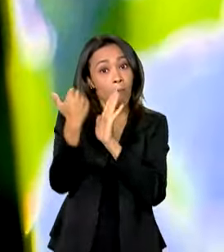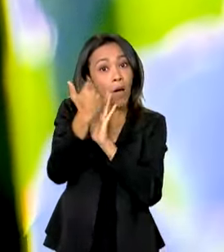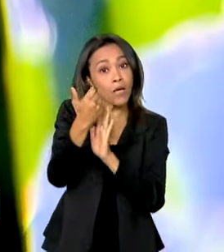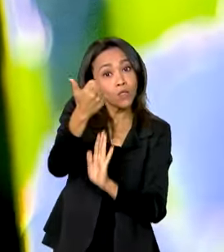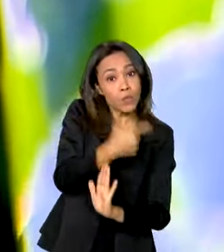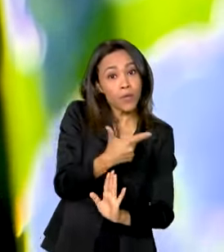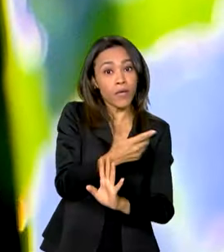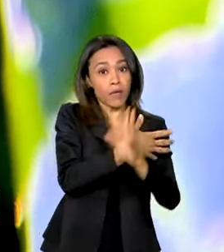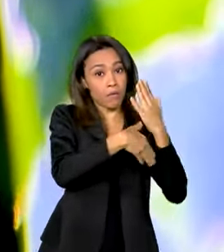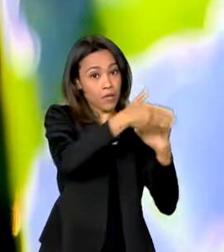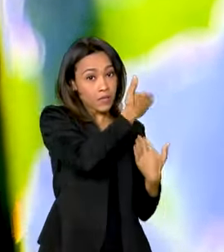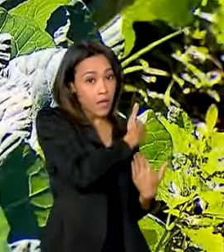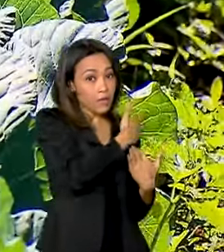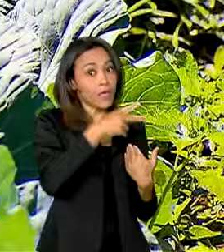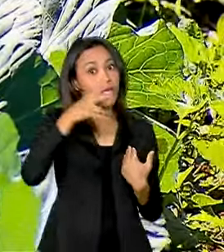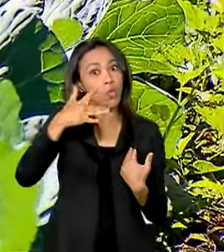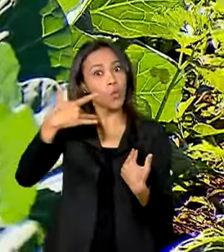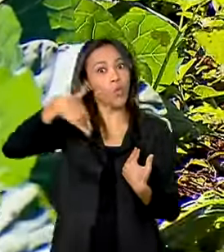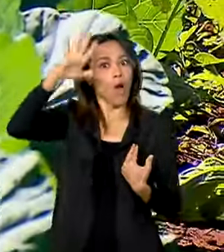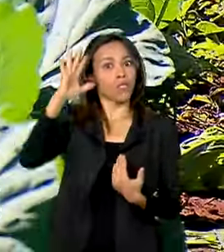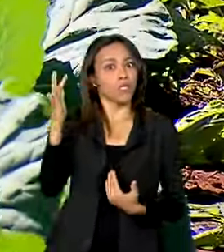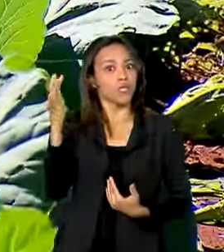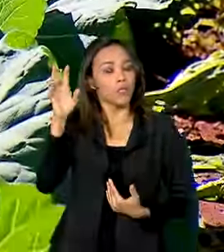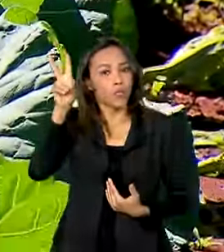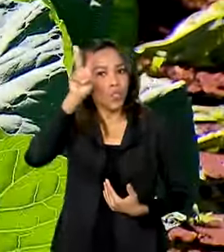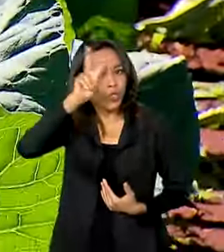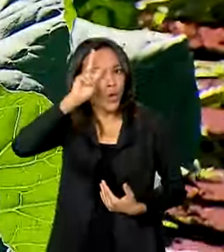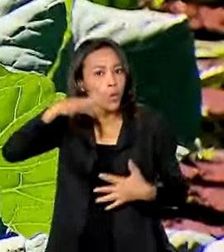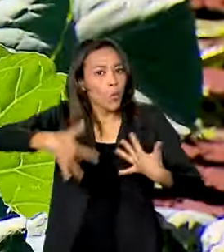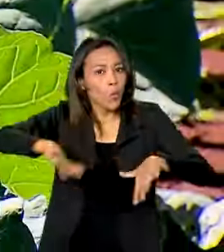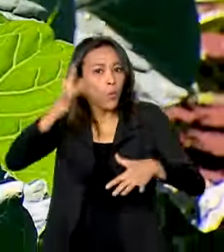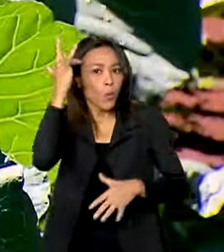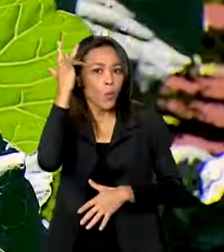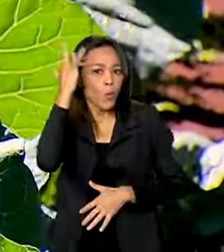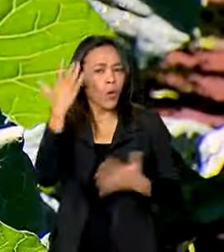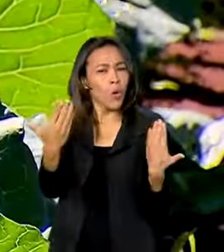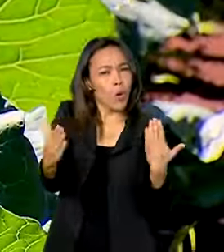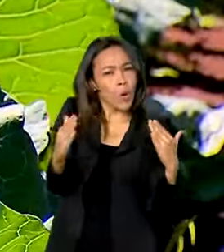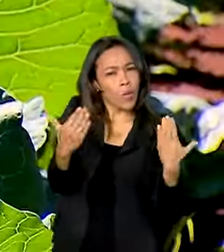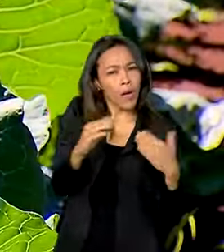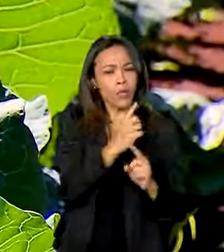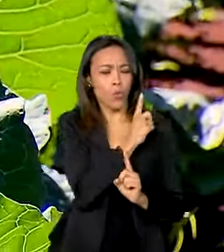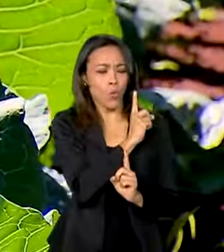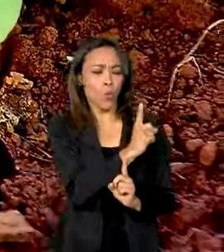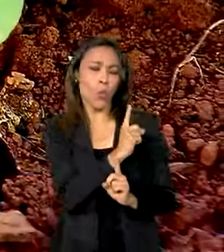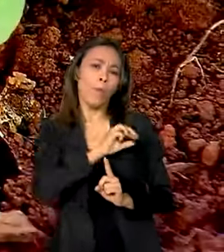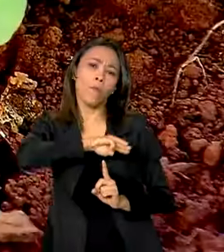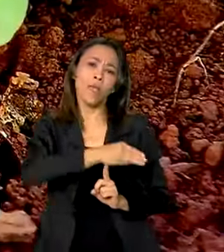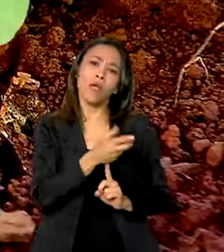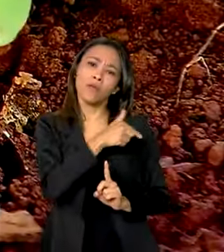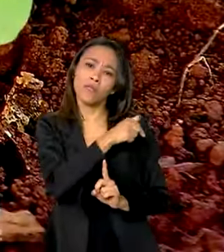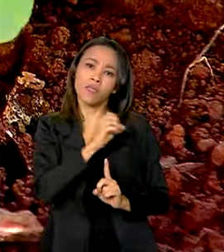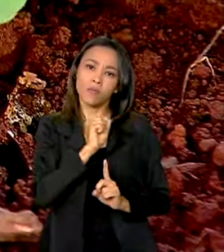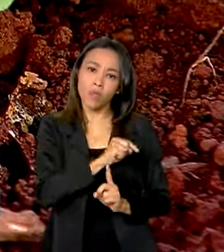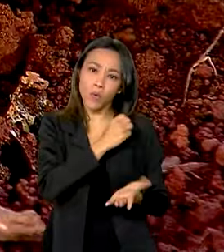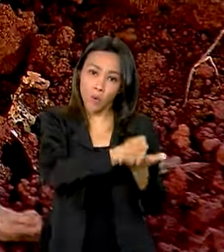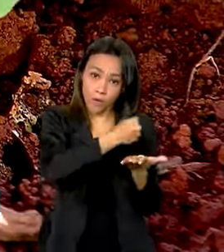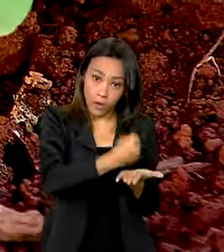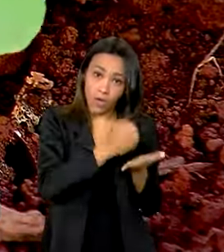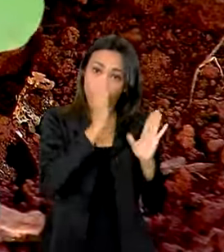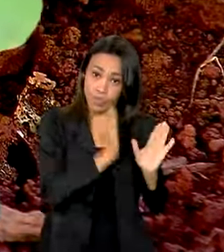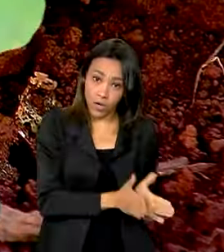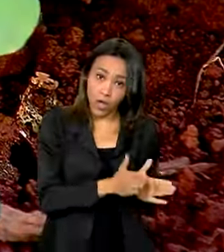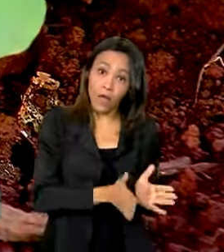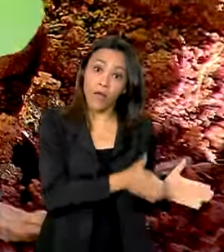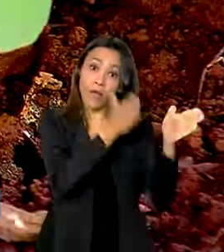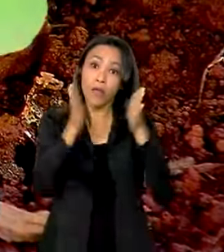e o maior da série histórica. Em relação à safra anterior, que contou com 1 milhão e 700 mil contratos celebrados,